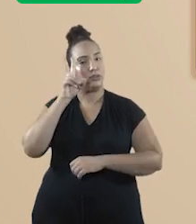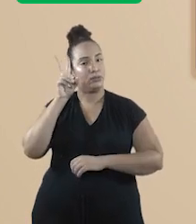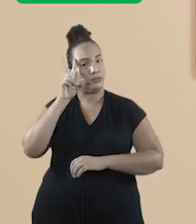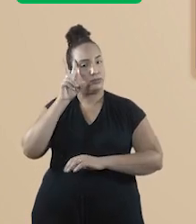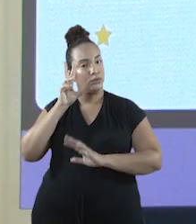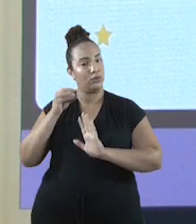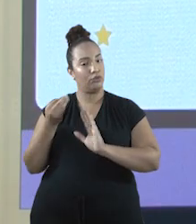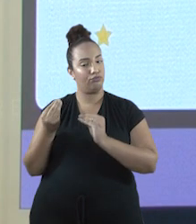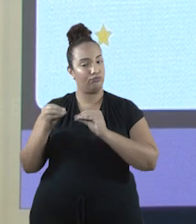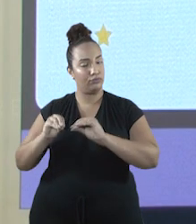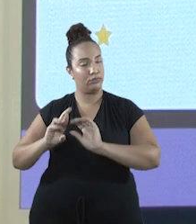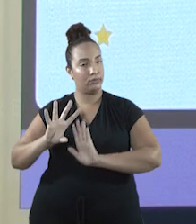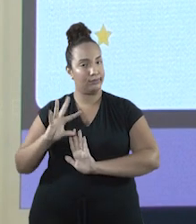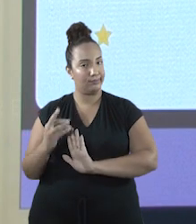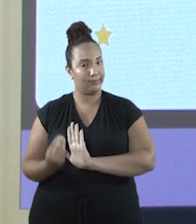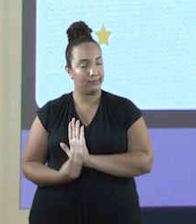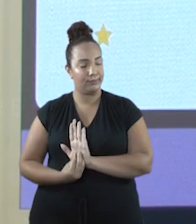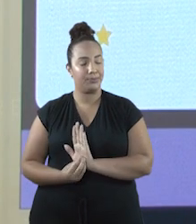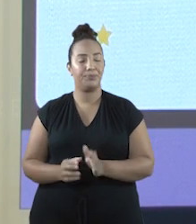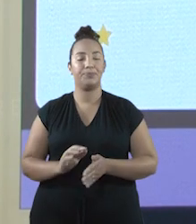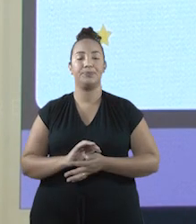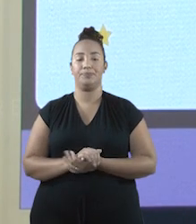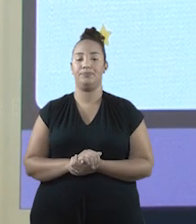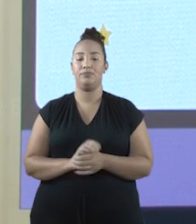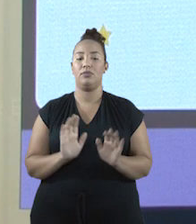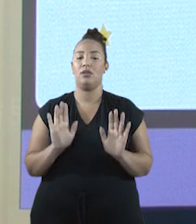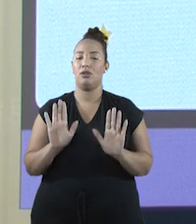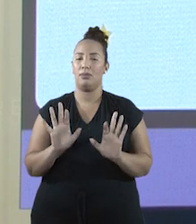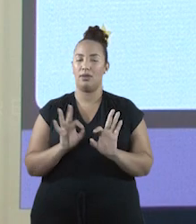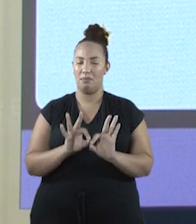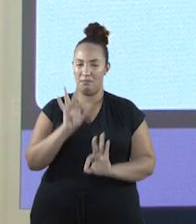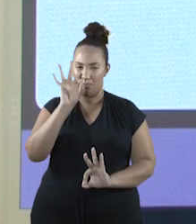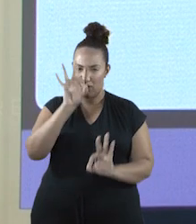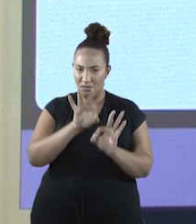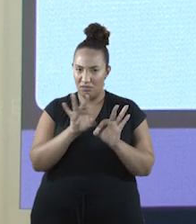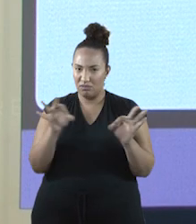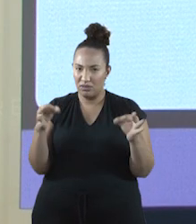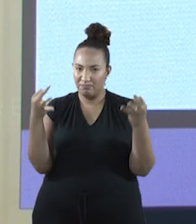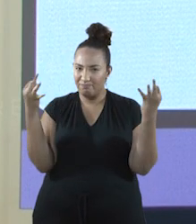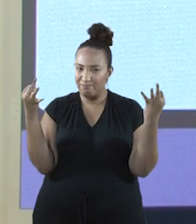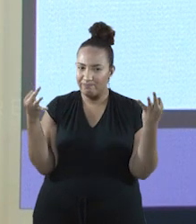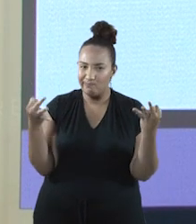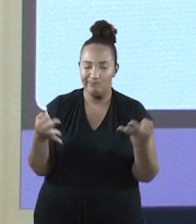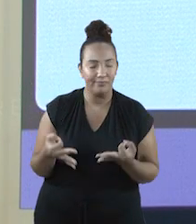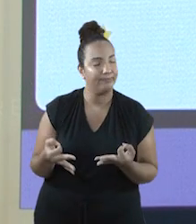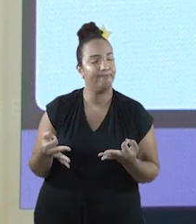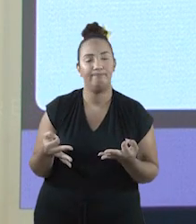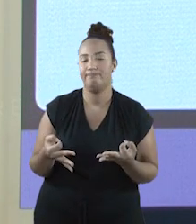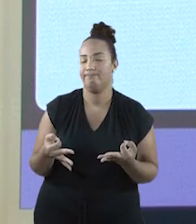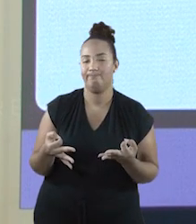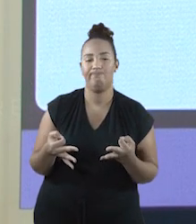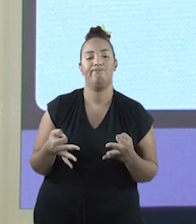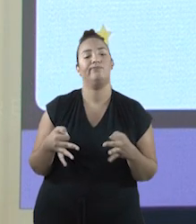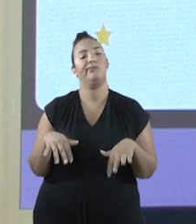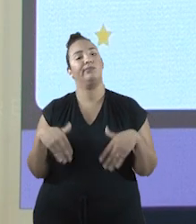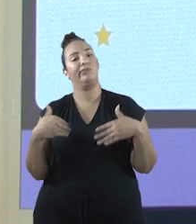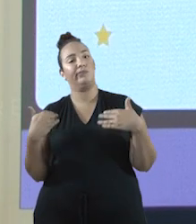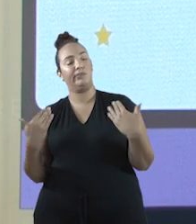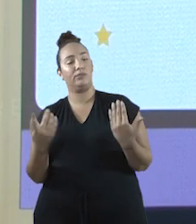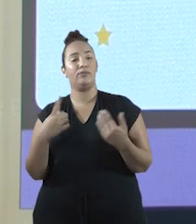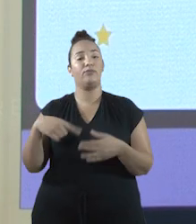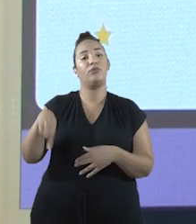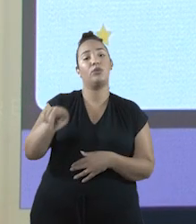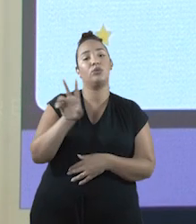Bom, mas essas medidas são exatas? Não, né? Nós fizemos uma